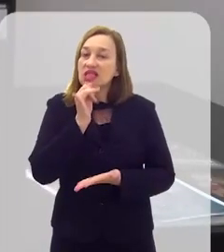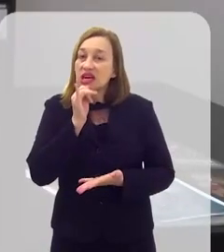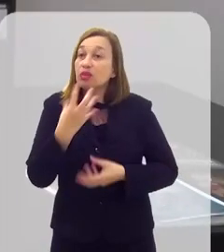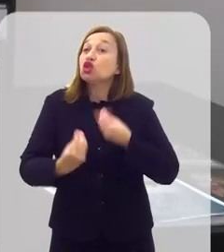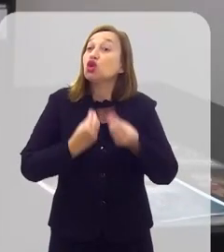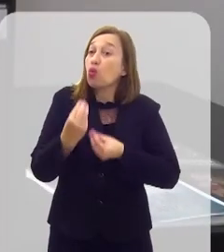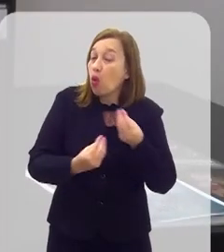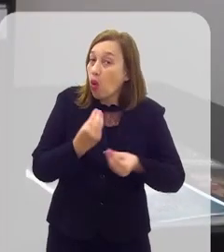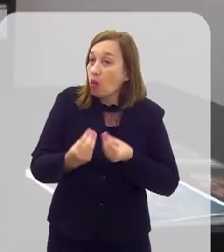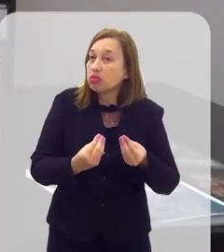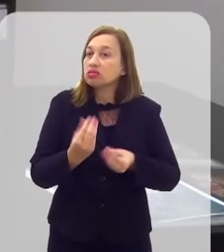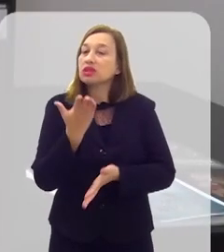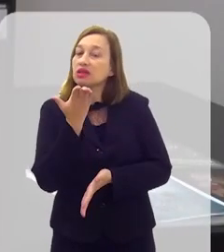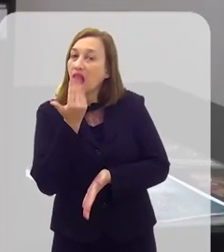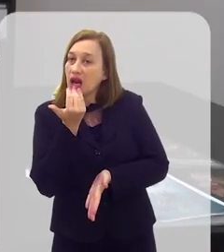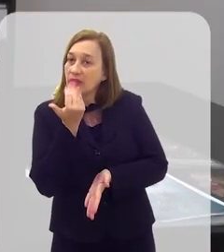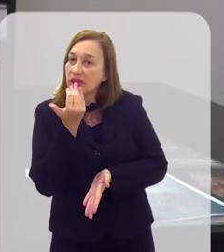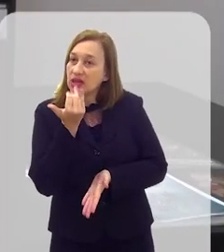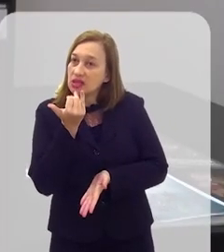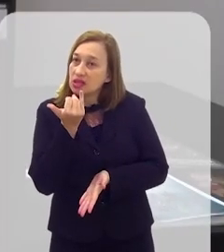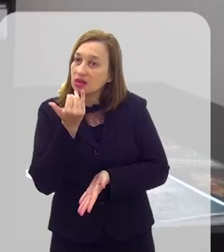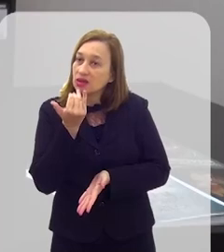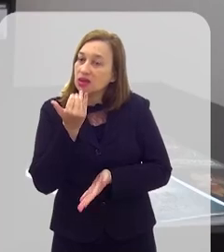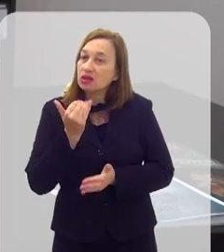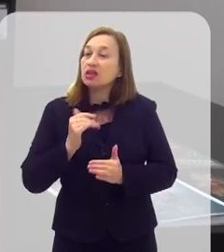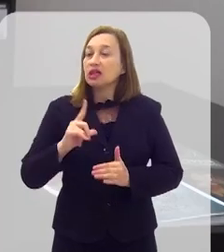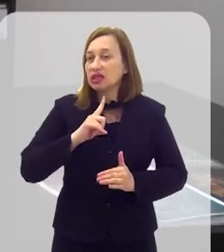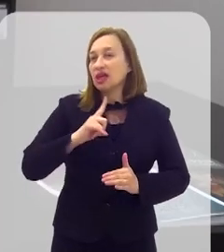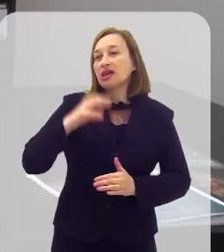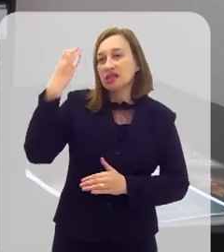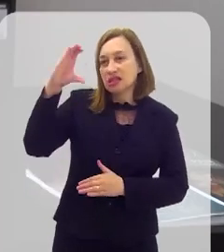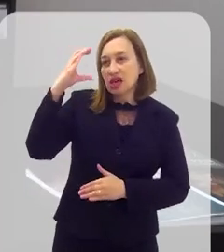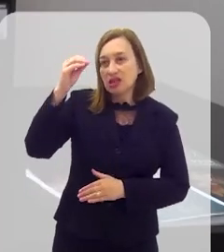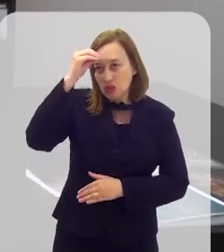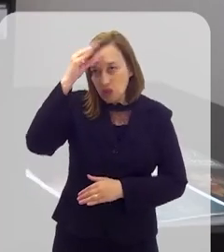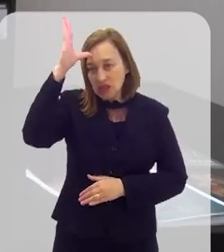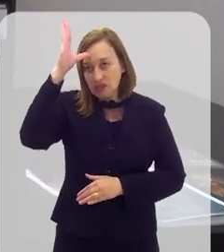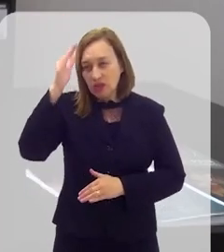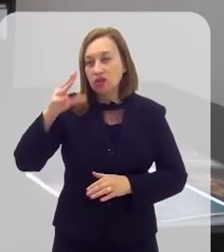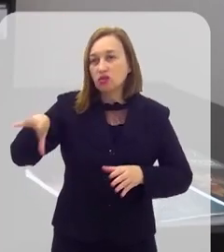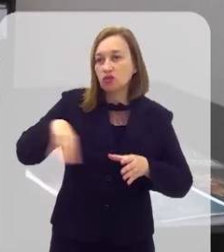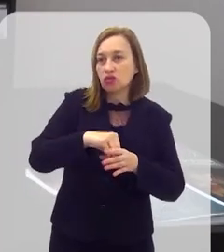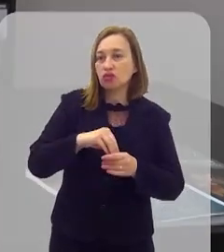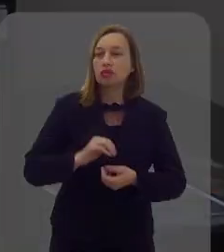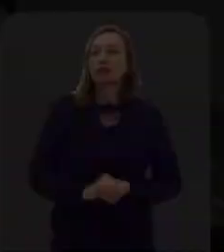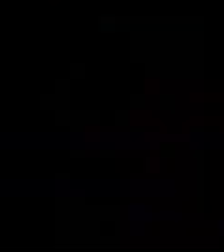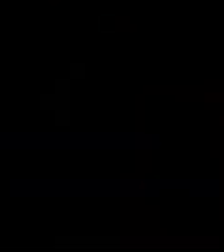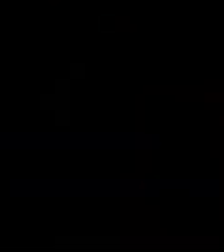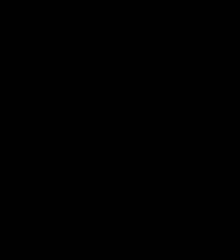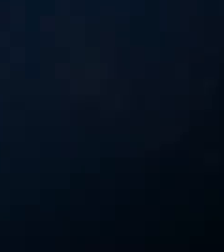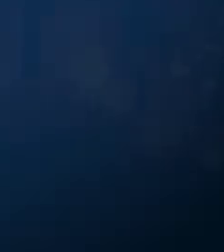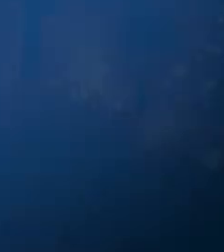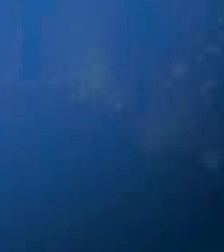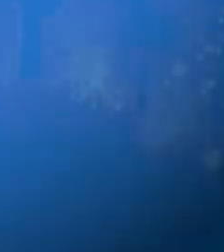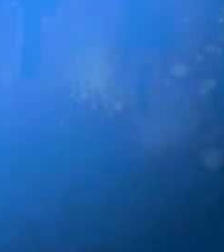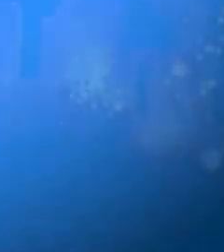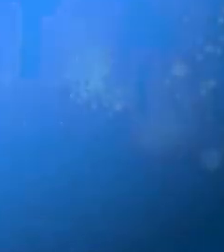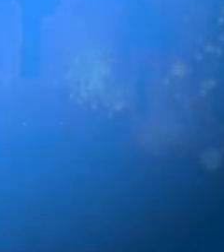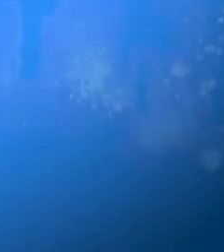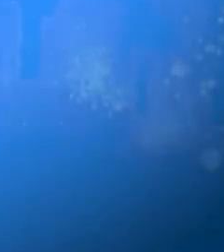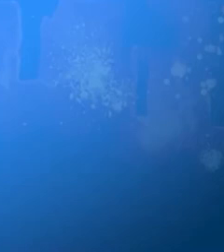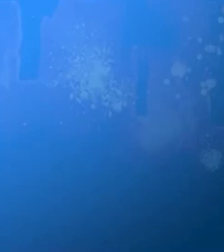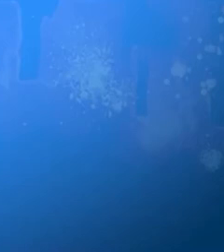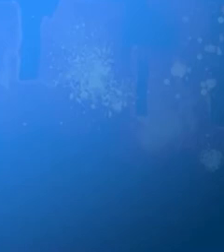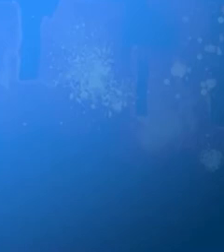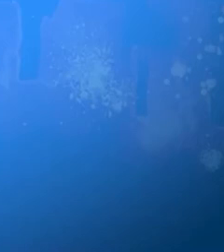conhecimento. Então, é um exemplo de como a gente está na alimentação que tem muita ciência, muito conhecimento envolvido. E aí